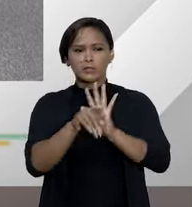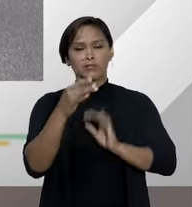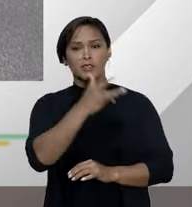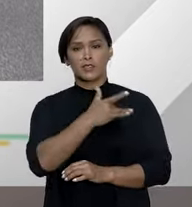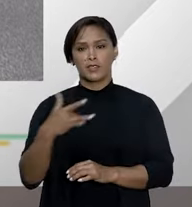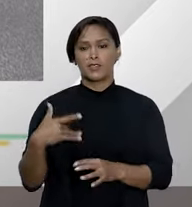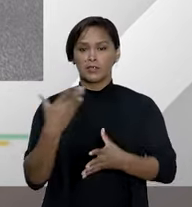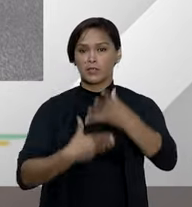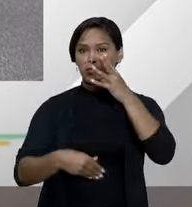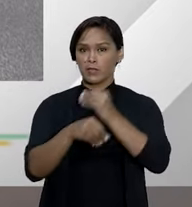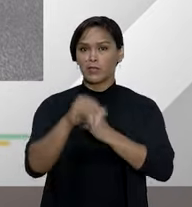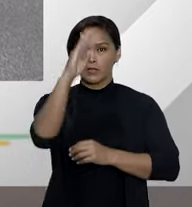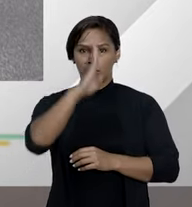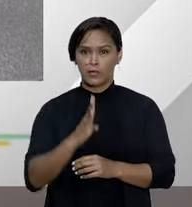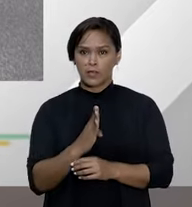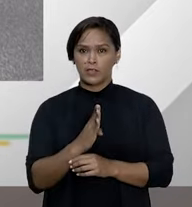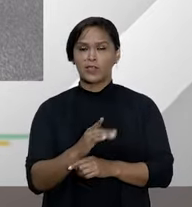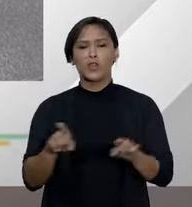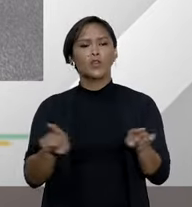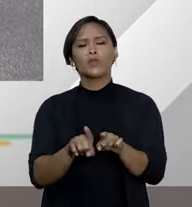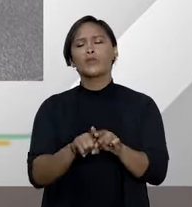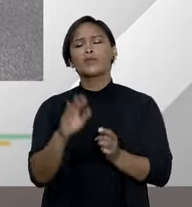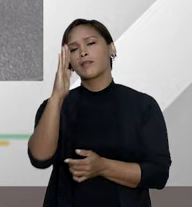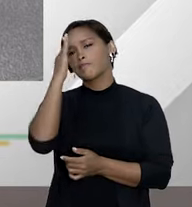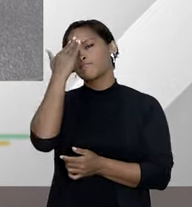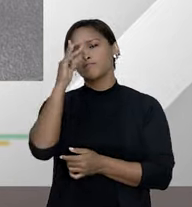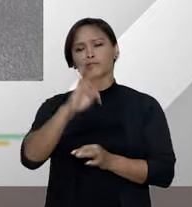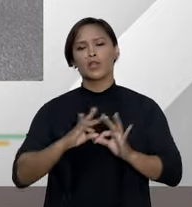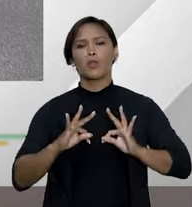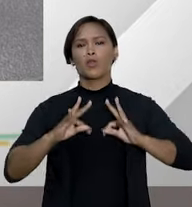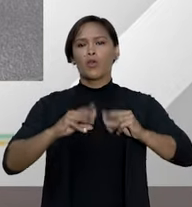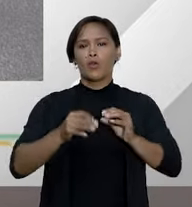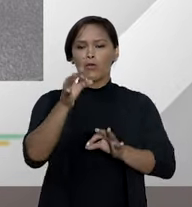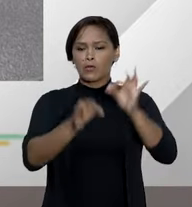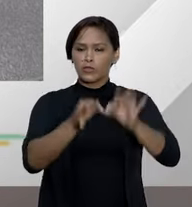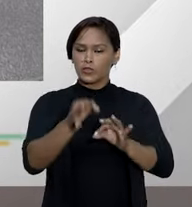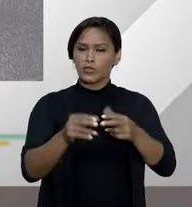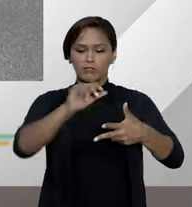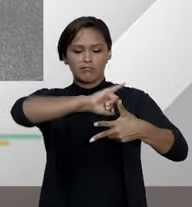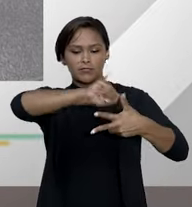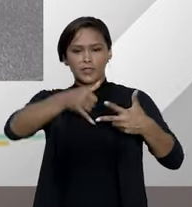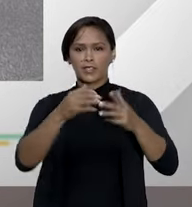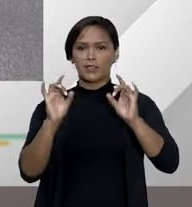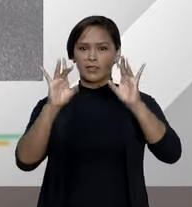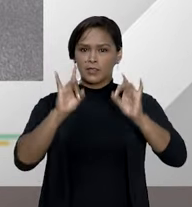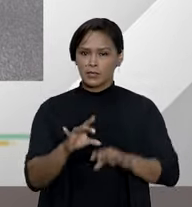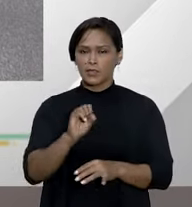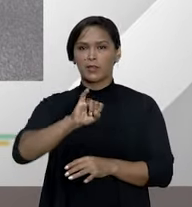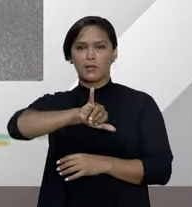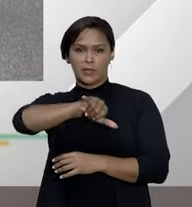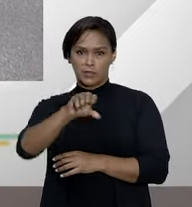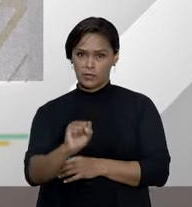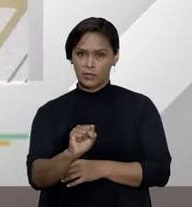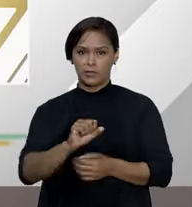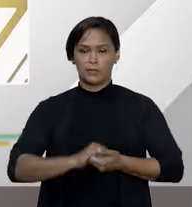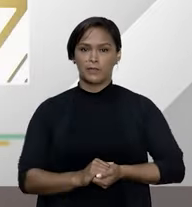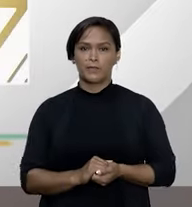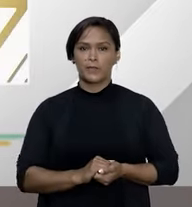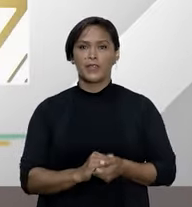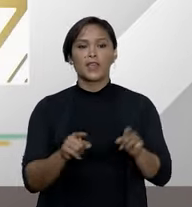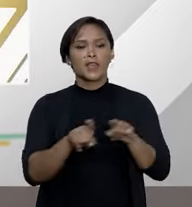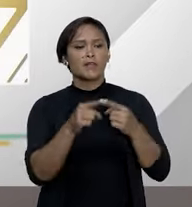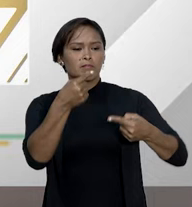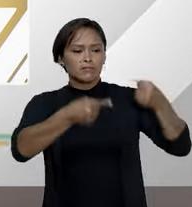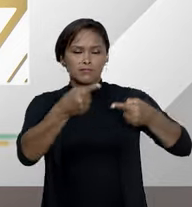saúde suplementar no Brasil e o que é compreendido pelo poder judiciário, em especial pelo STJ. E para